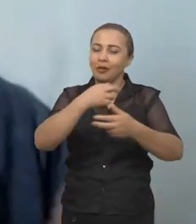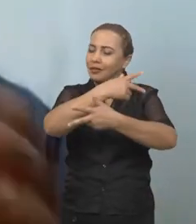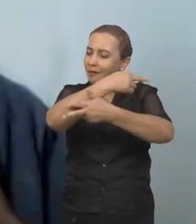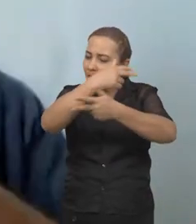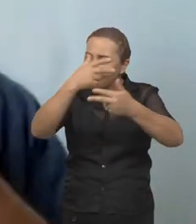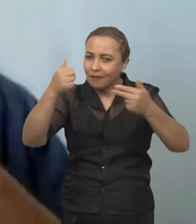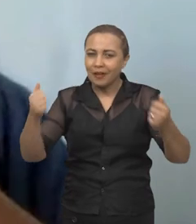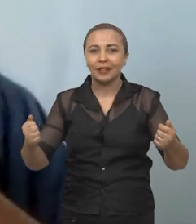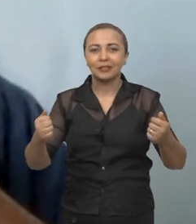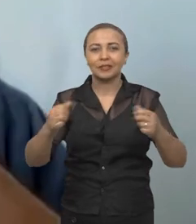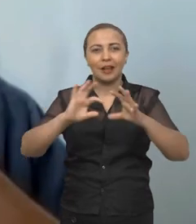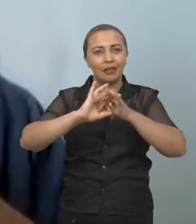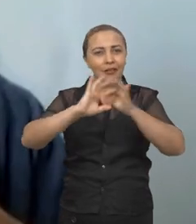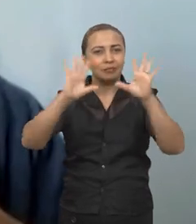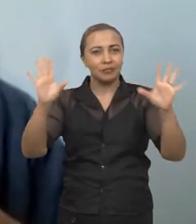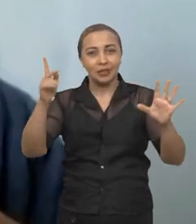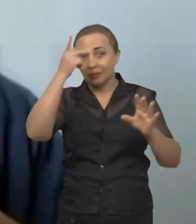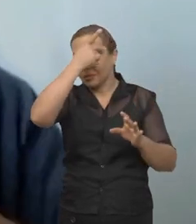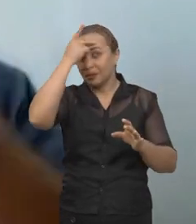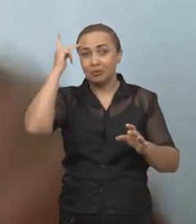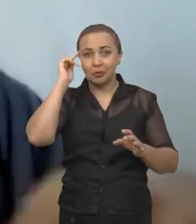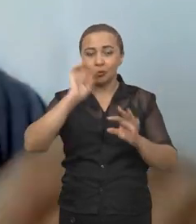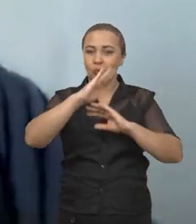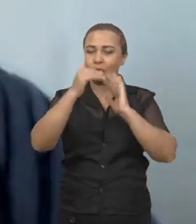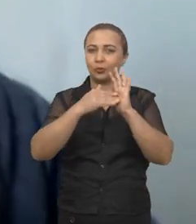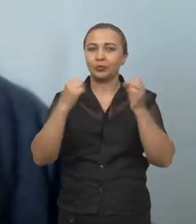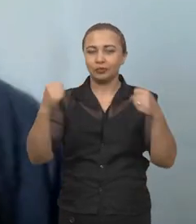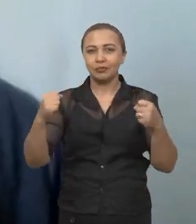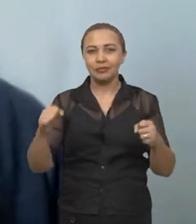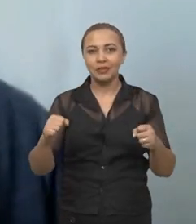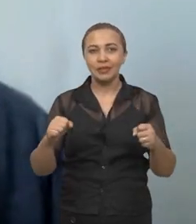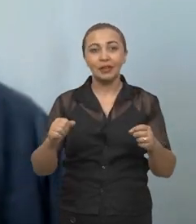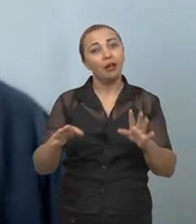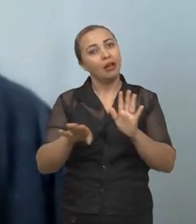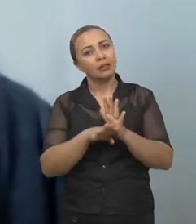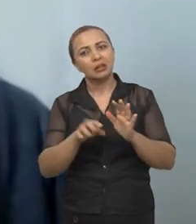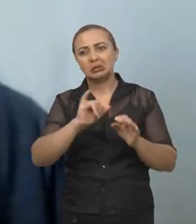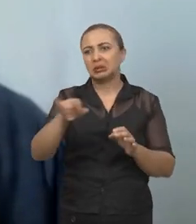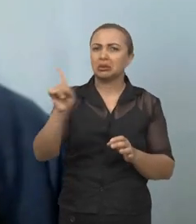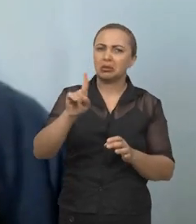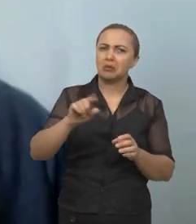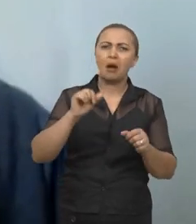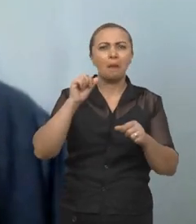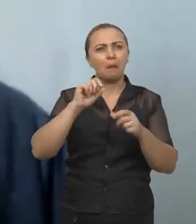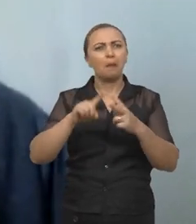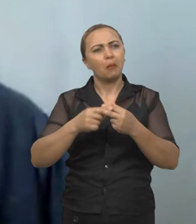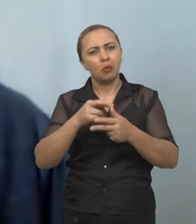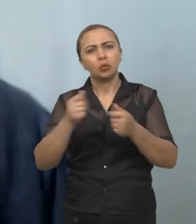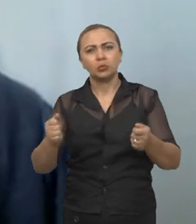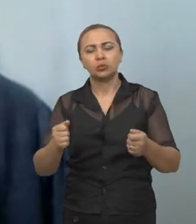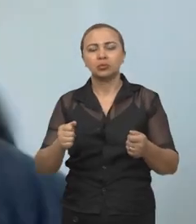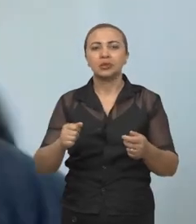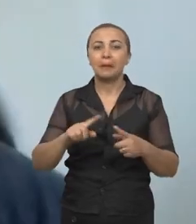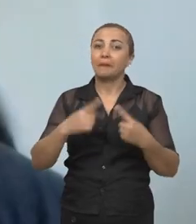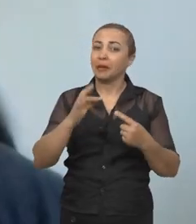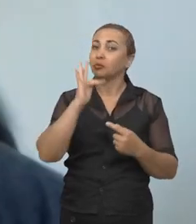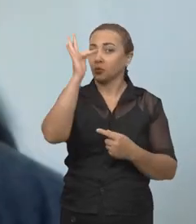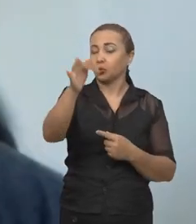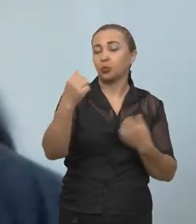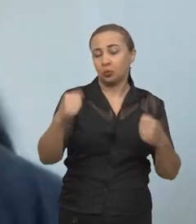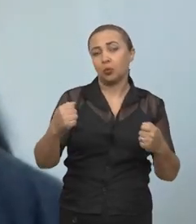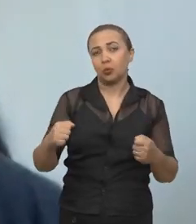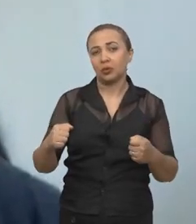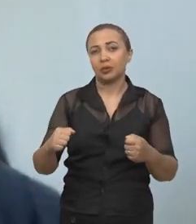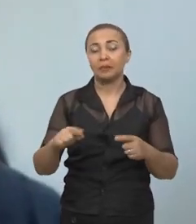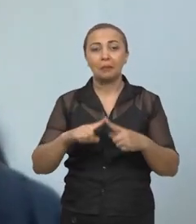até a disponibilização. Mesmo que a gente não vá produzir, embora eventualmente possa, mas a